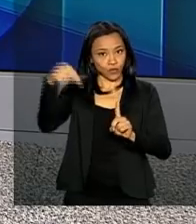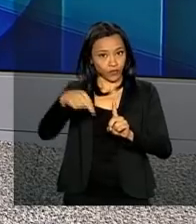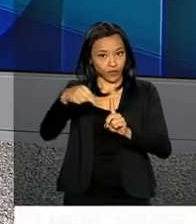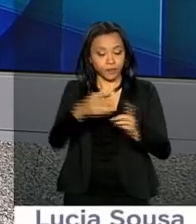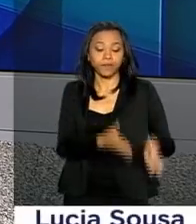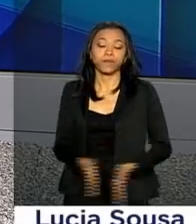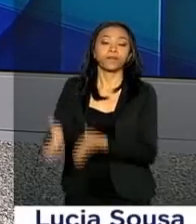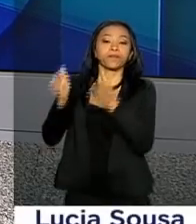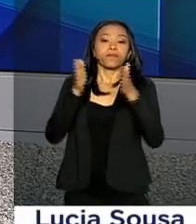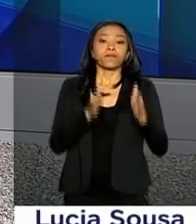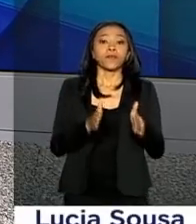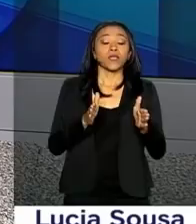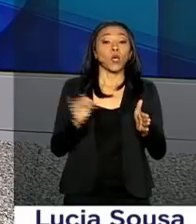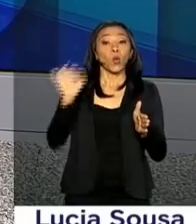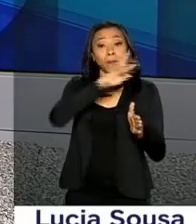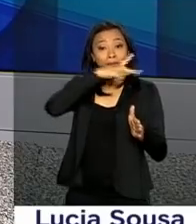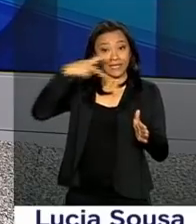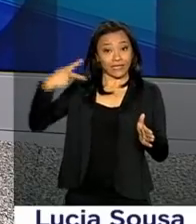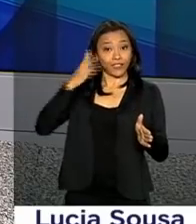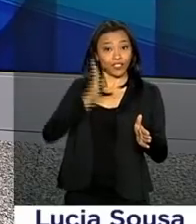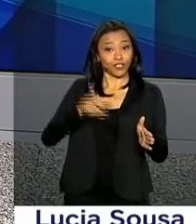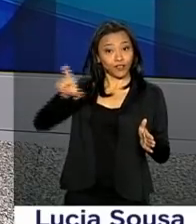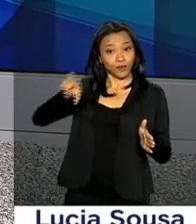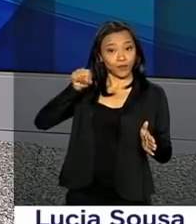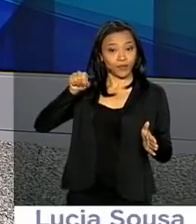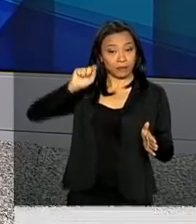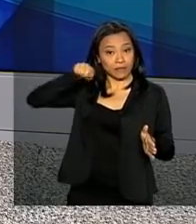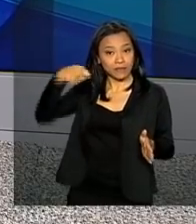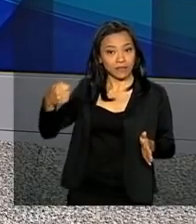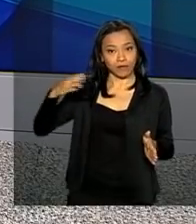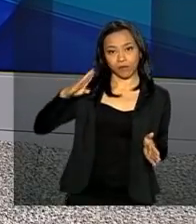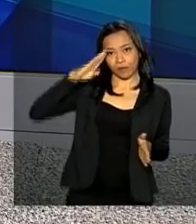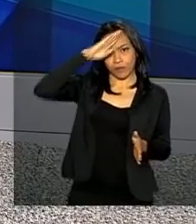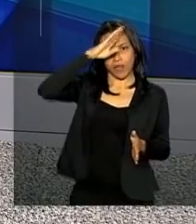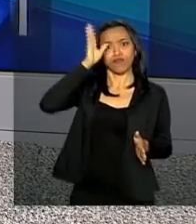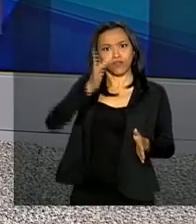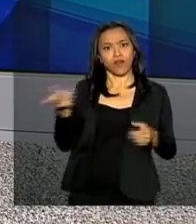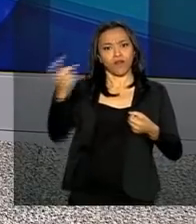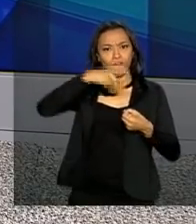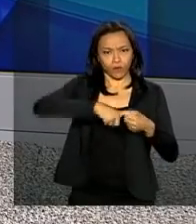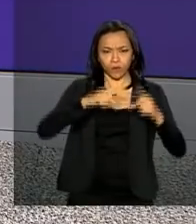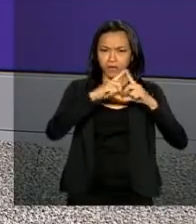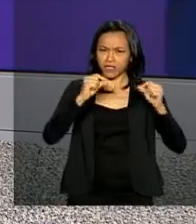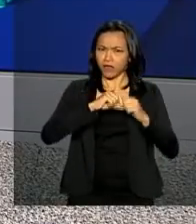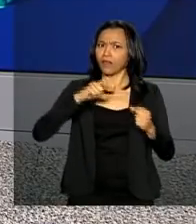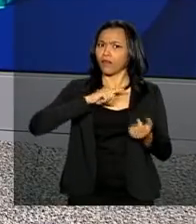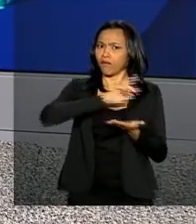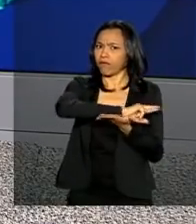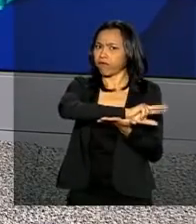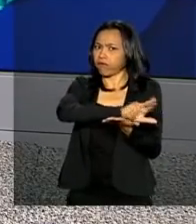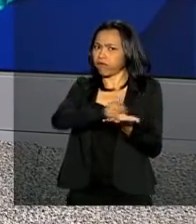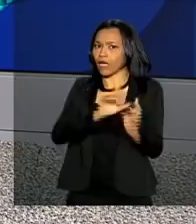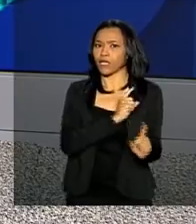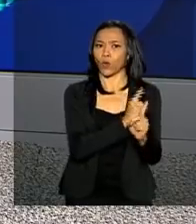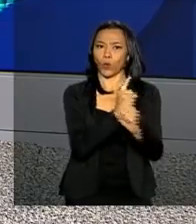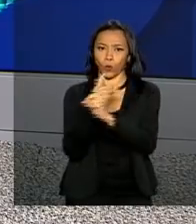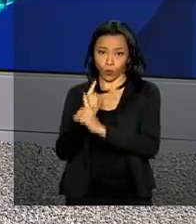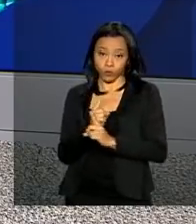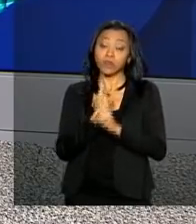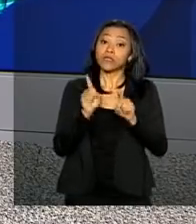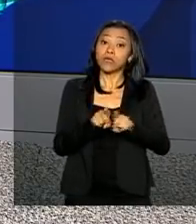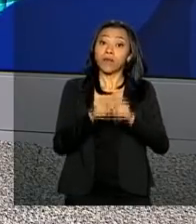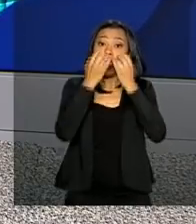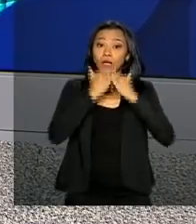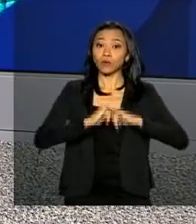O presidente eleito, Jair Bolsonaro, está de volta à Brasília, onde tem vários encontros. Bolsonaro também anunciou o